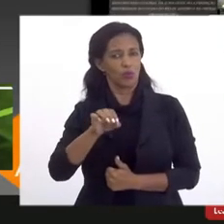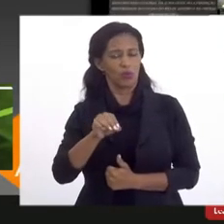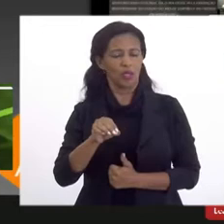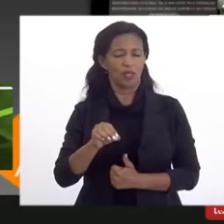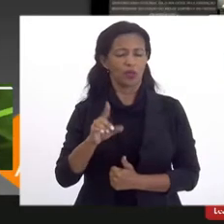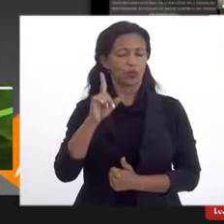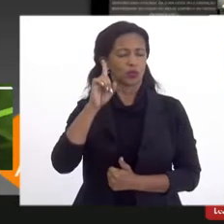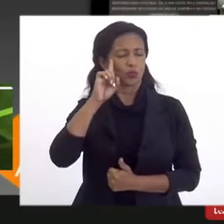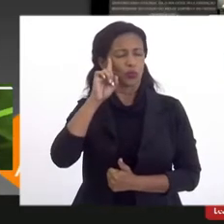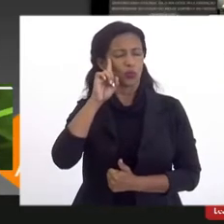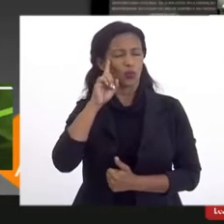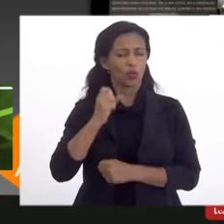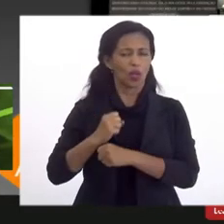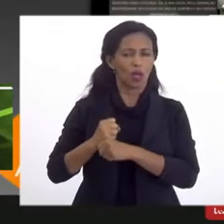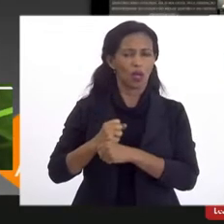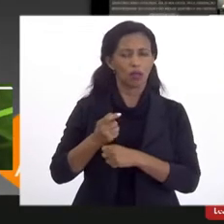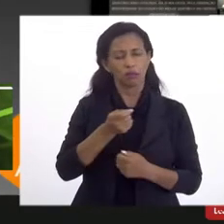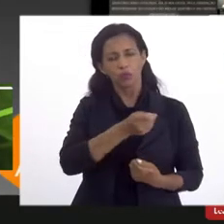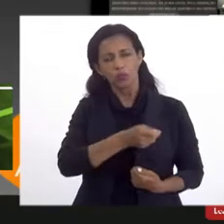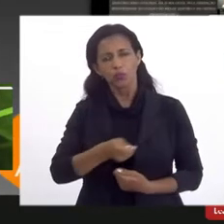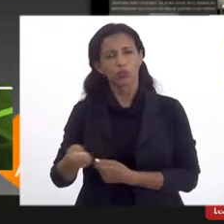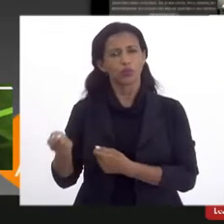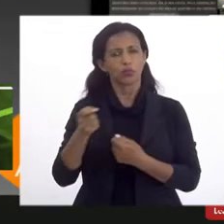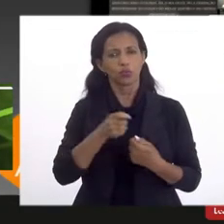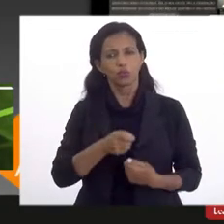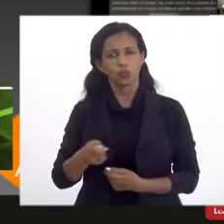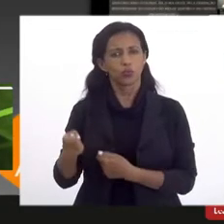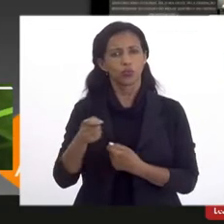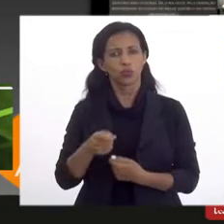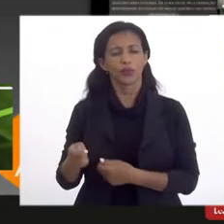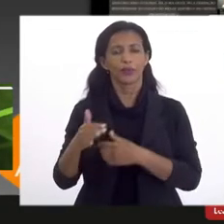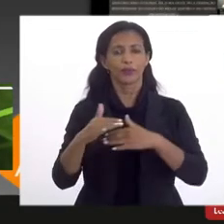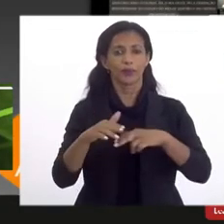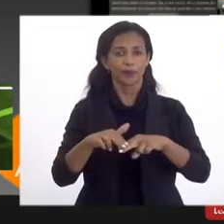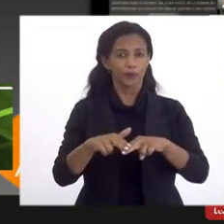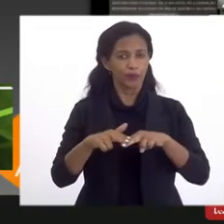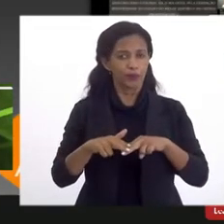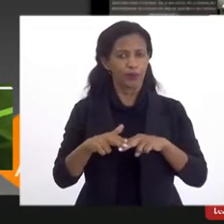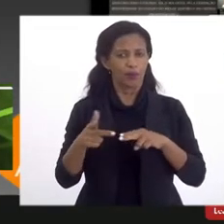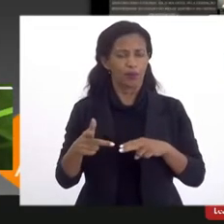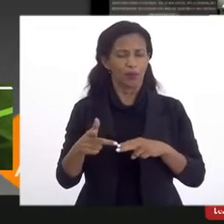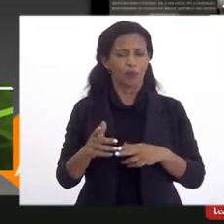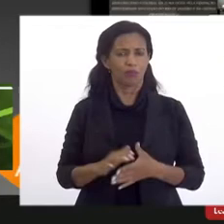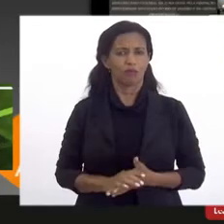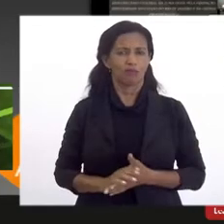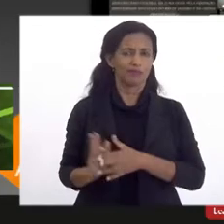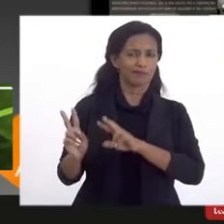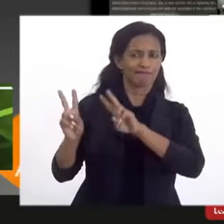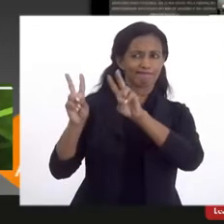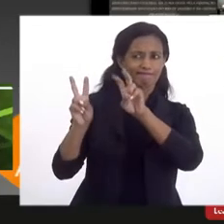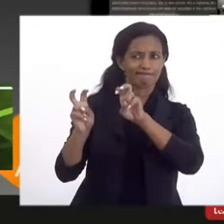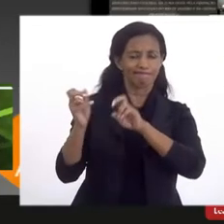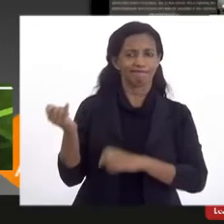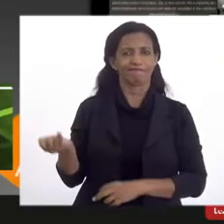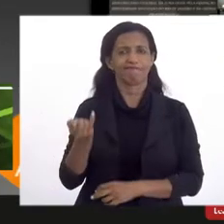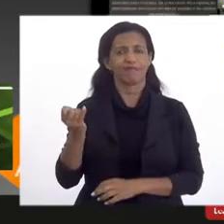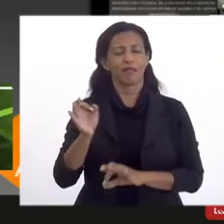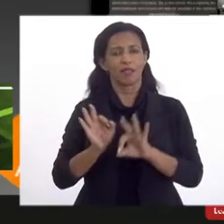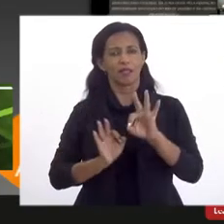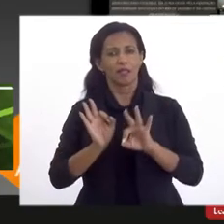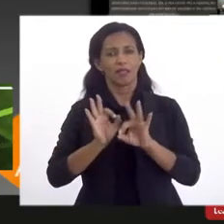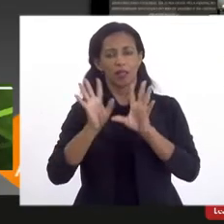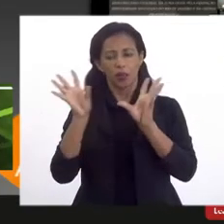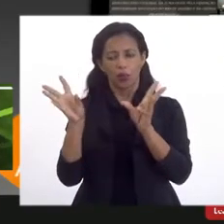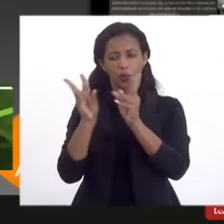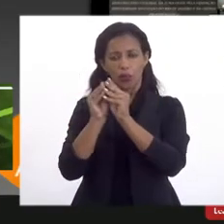durante esses anos todos, e por isso, com muita aderência ao tema, ele fez um breve